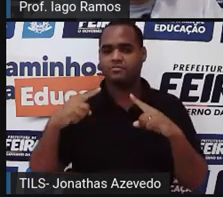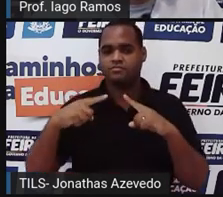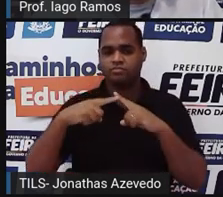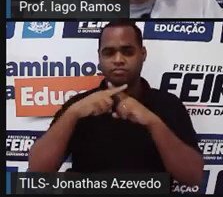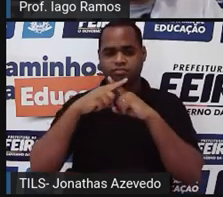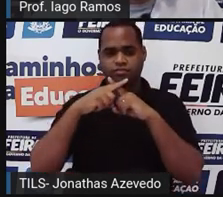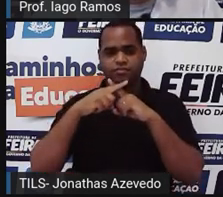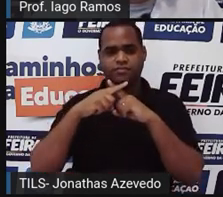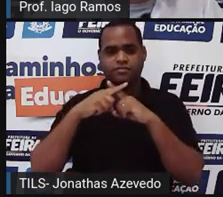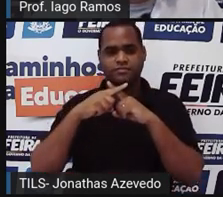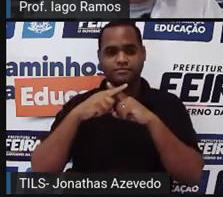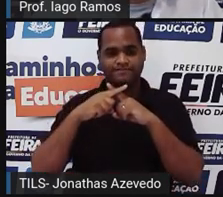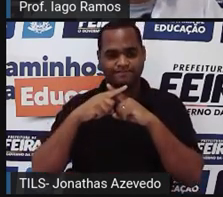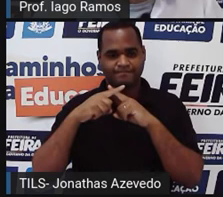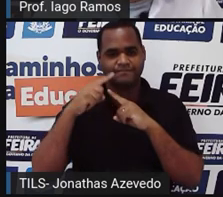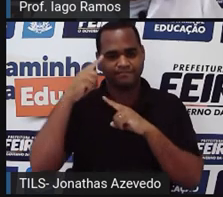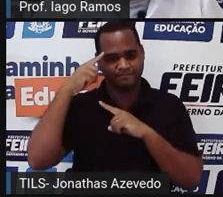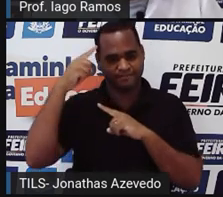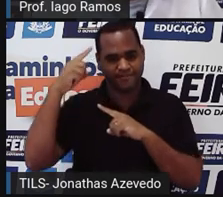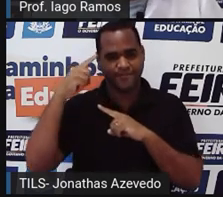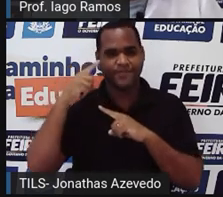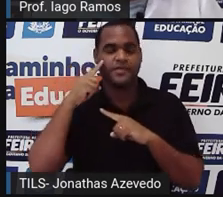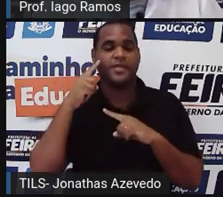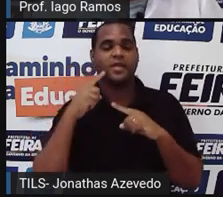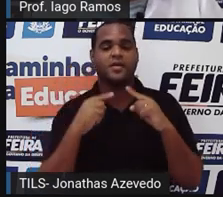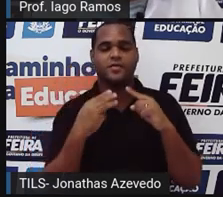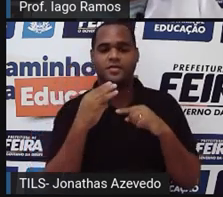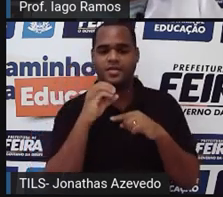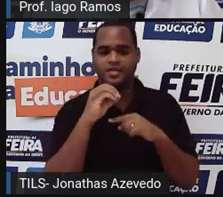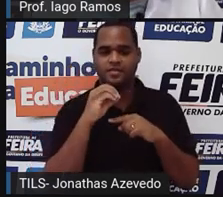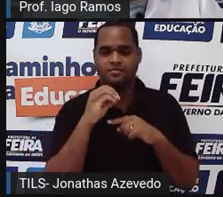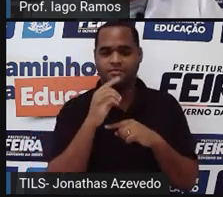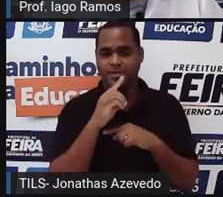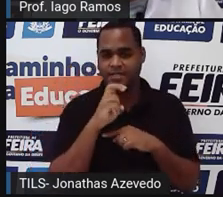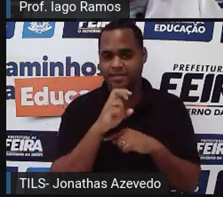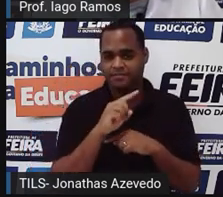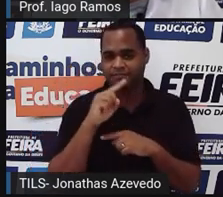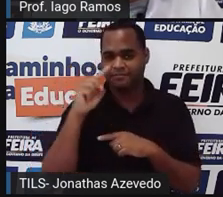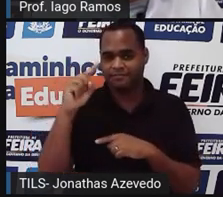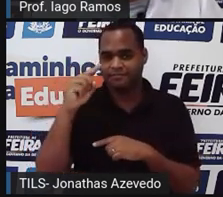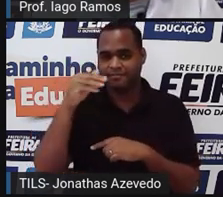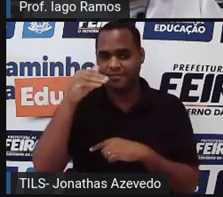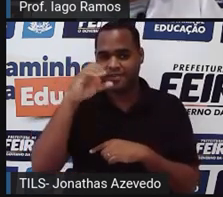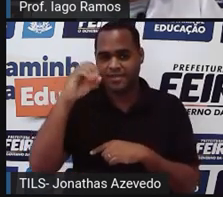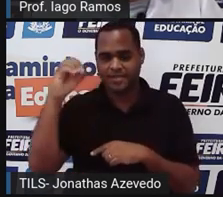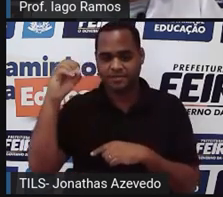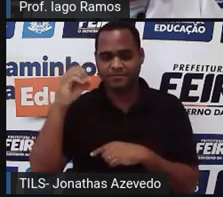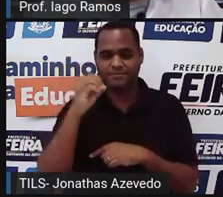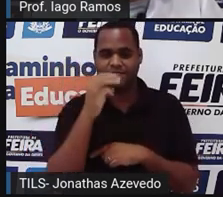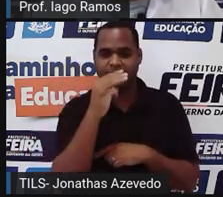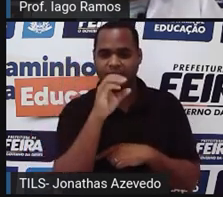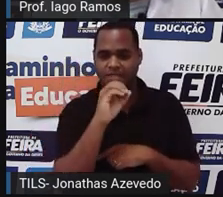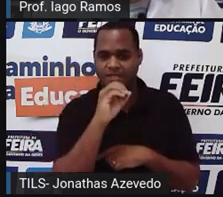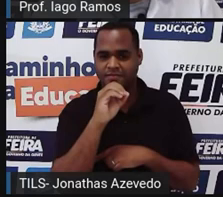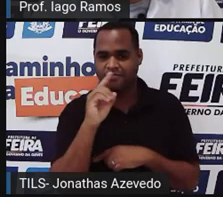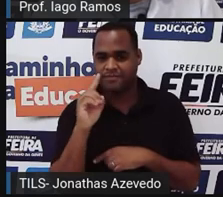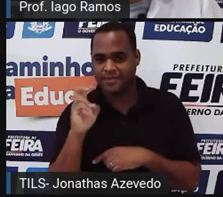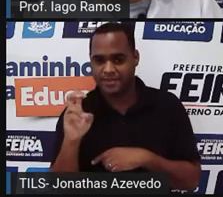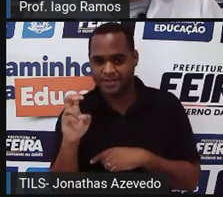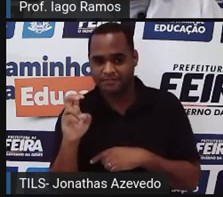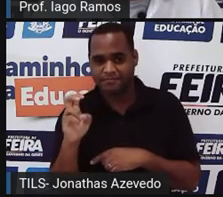gente pega a parte de cima de um e multiplica pela parte de baixo do outro. Então, 30 vezes 15